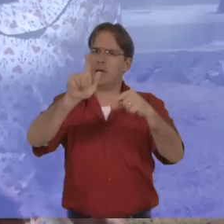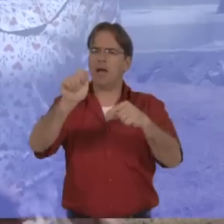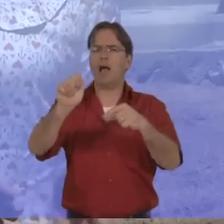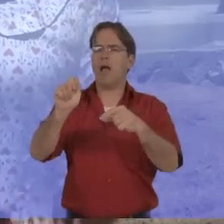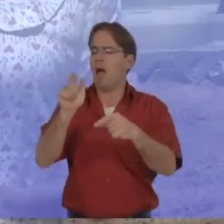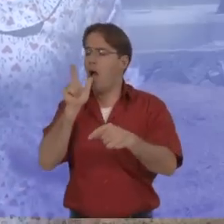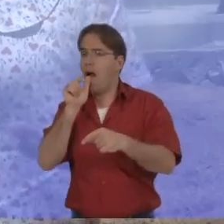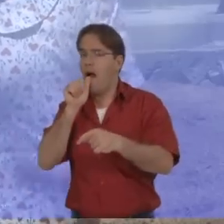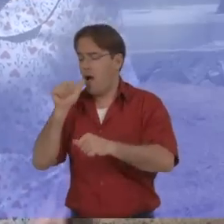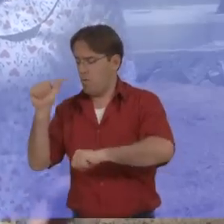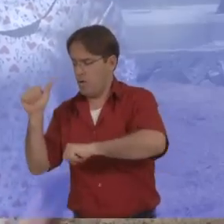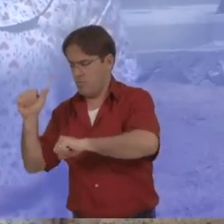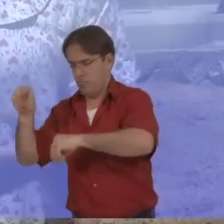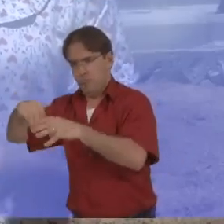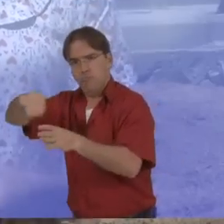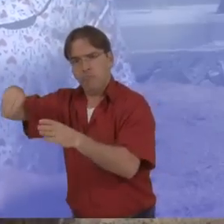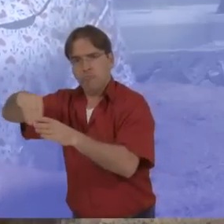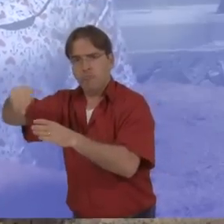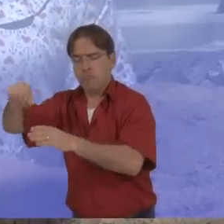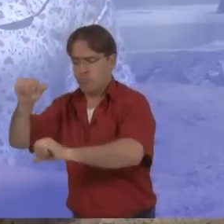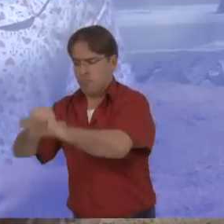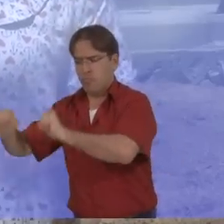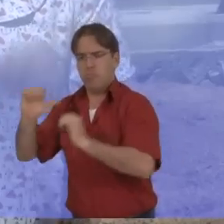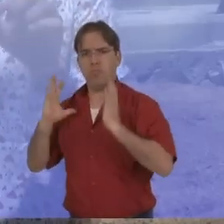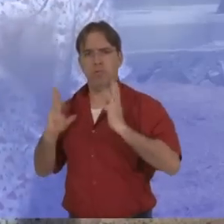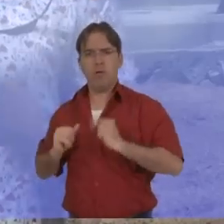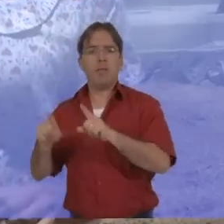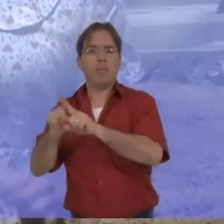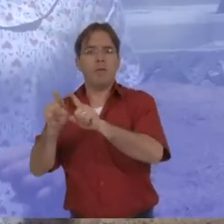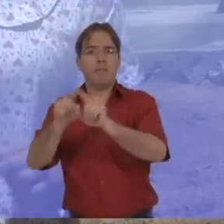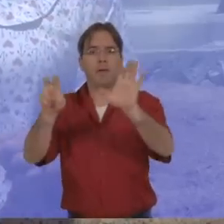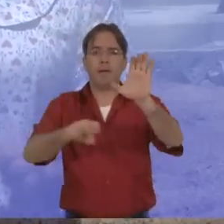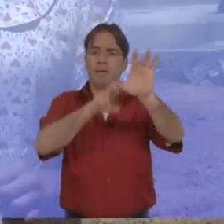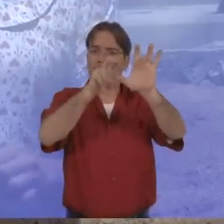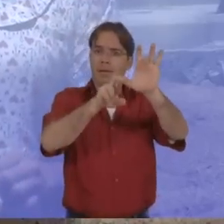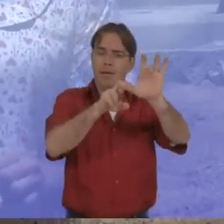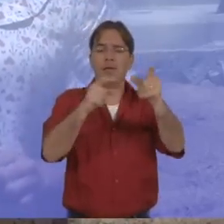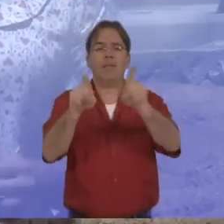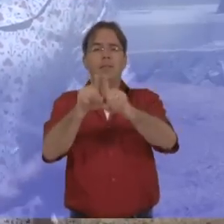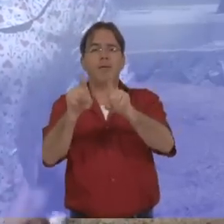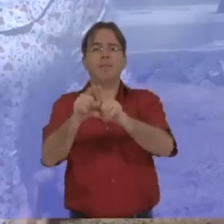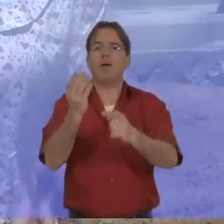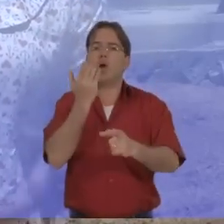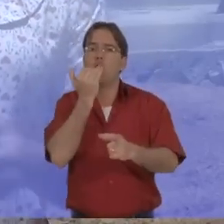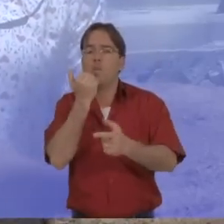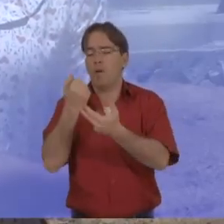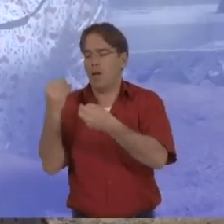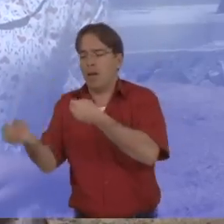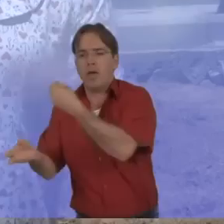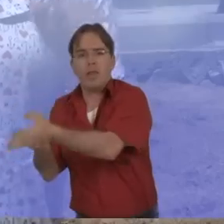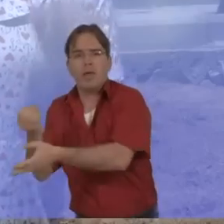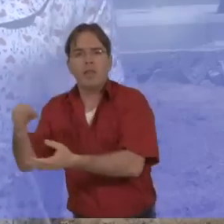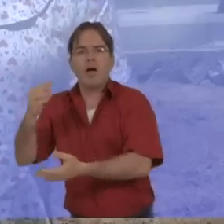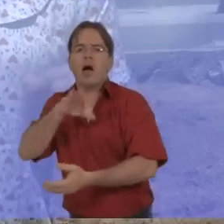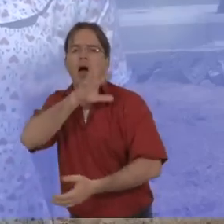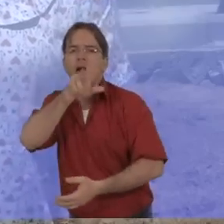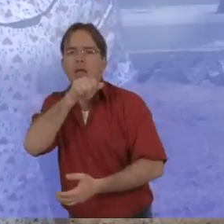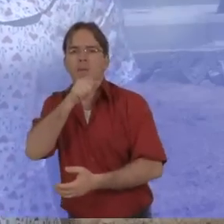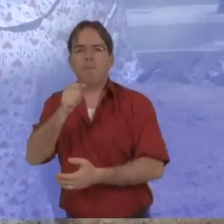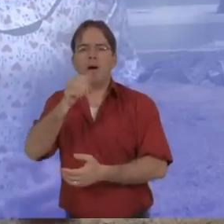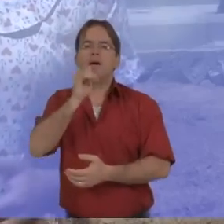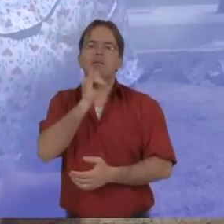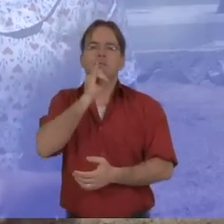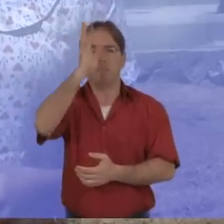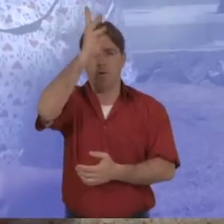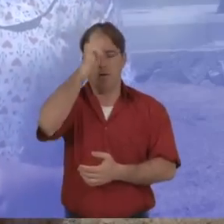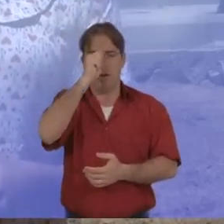do Aedes aegypti até a utilização da planta na dieta de animais não ruminantes, como galinhas, por exemplo. Nessa edição